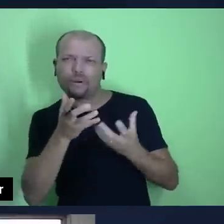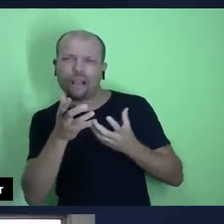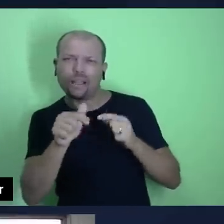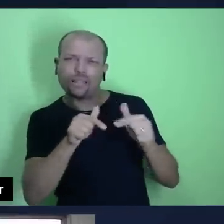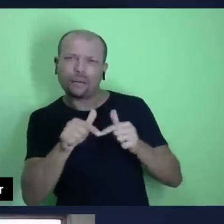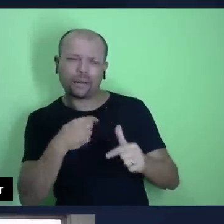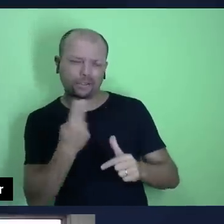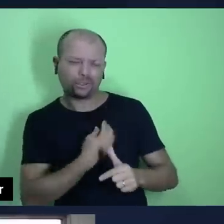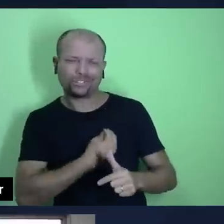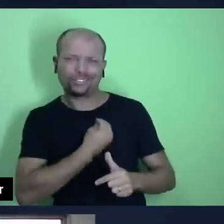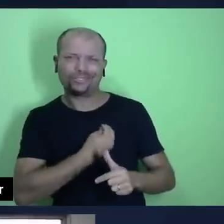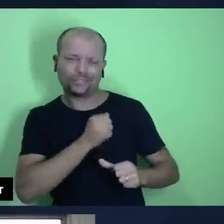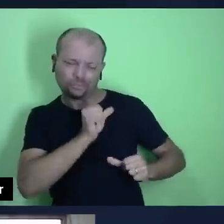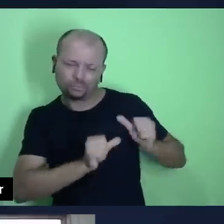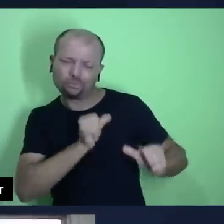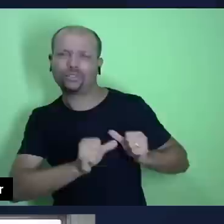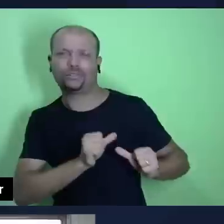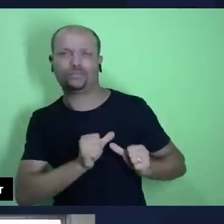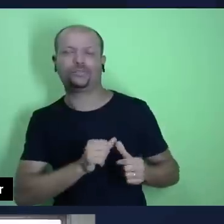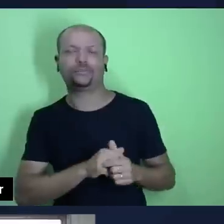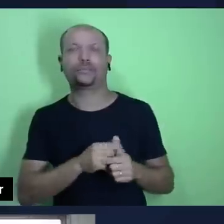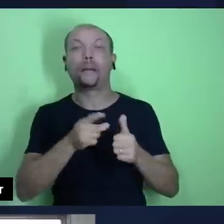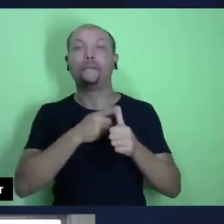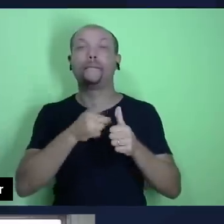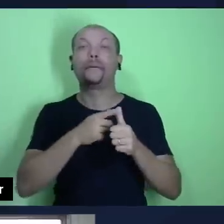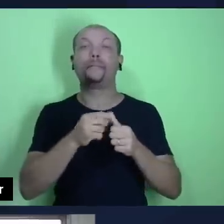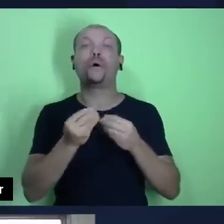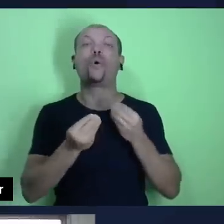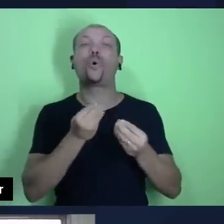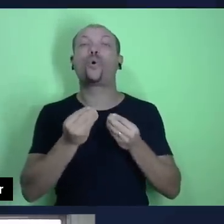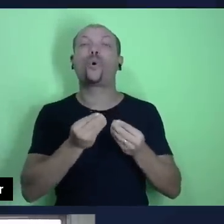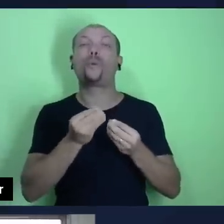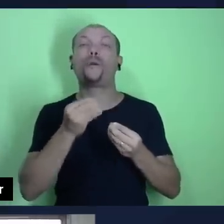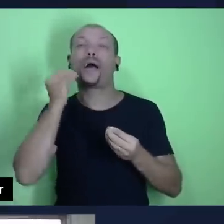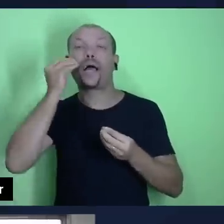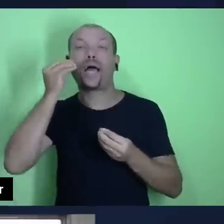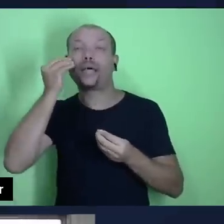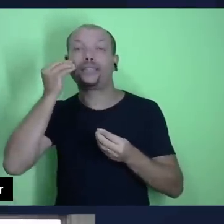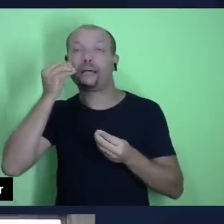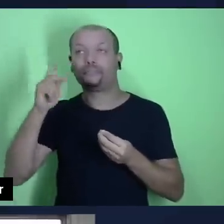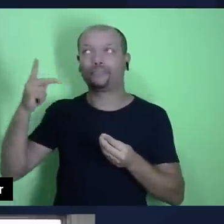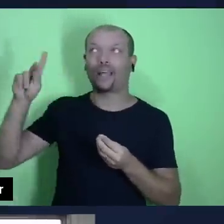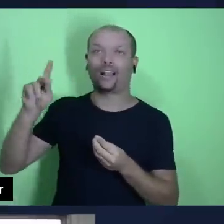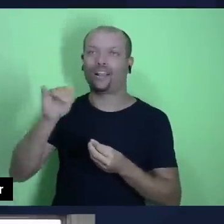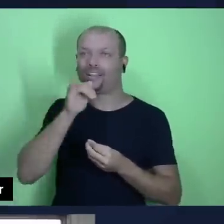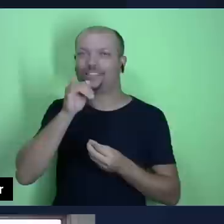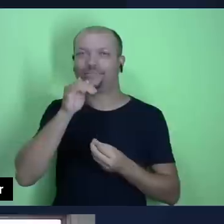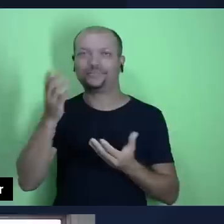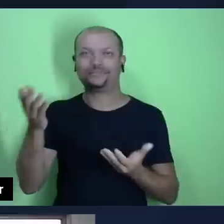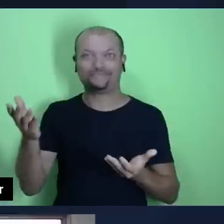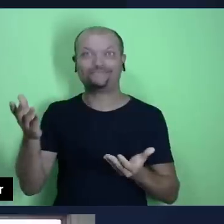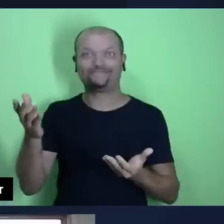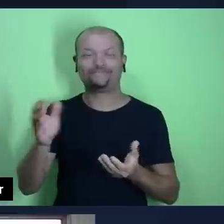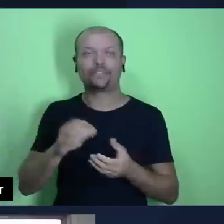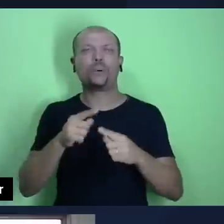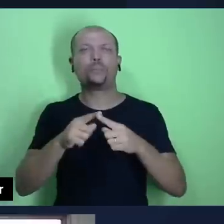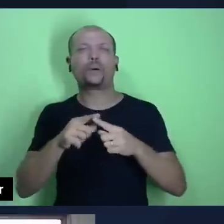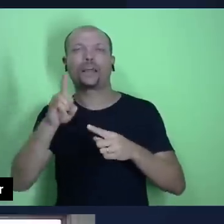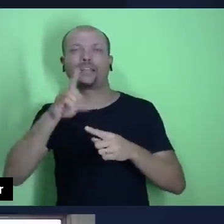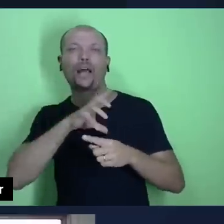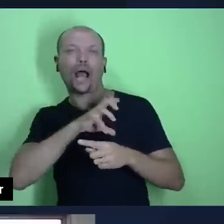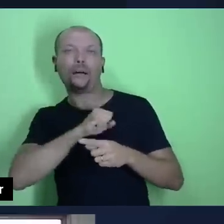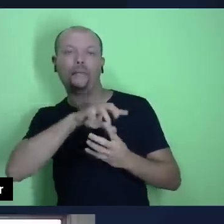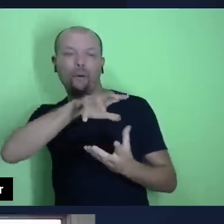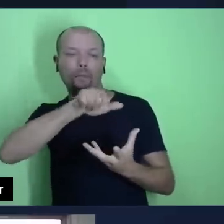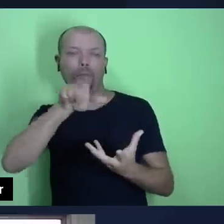em nosso coração. Primeiramente, através do próprio exemplo dele, João 3,16, porque Deus amou o mundo de tal maneira que